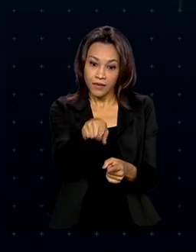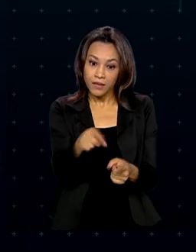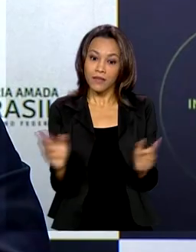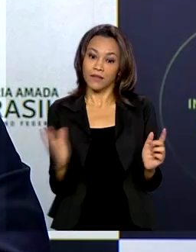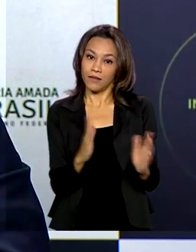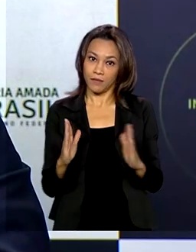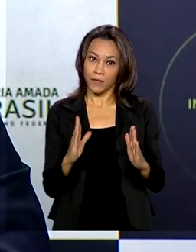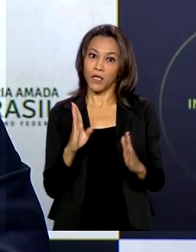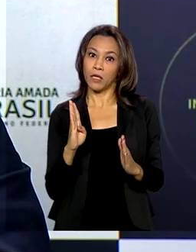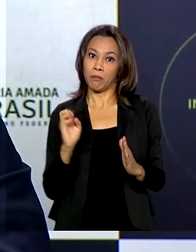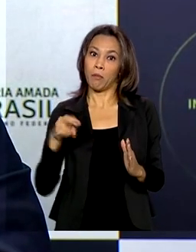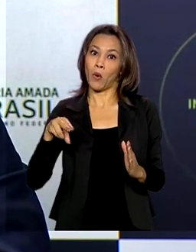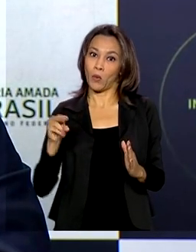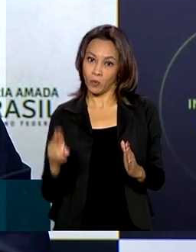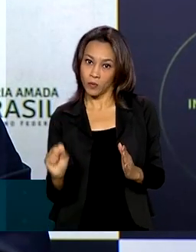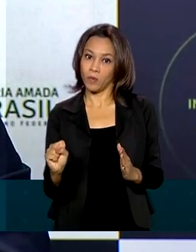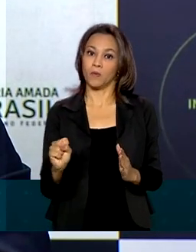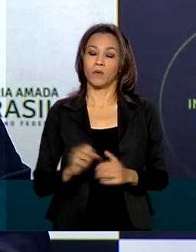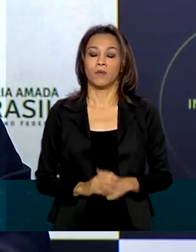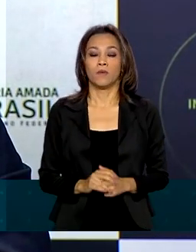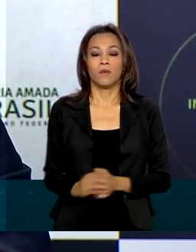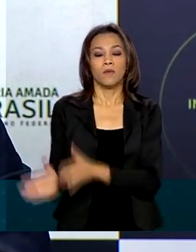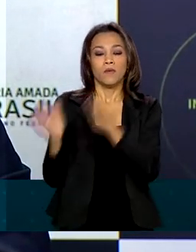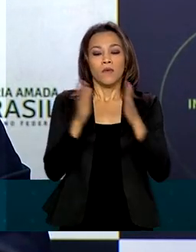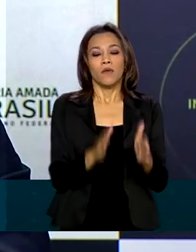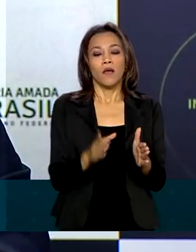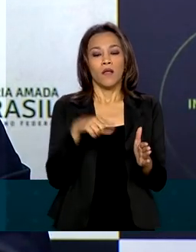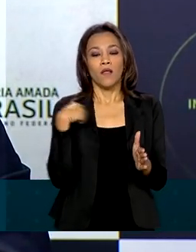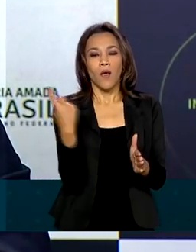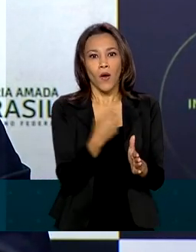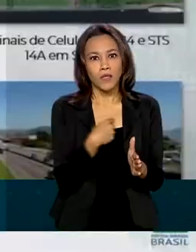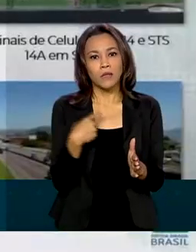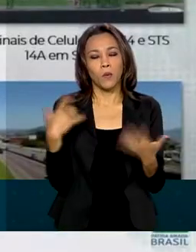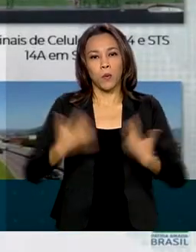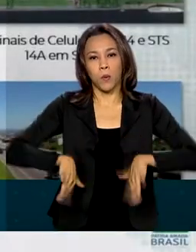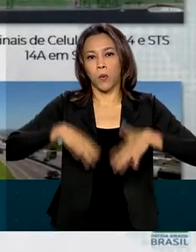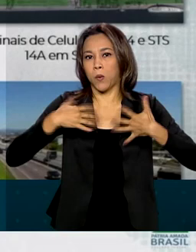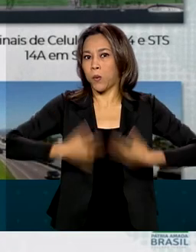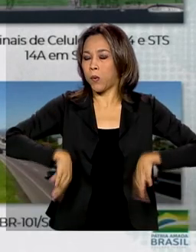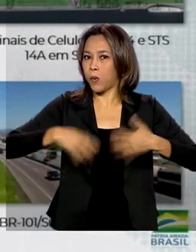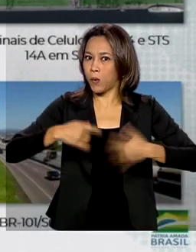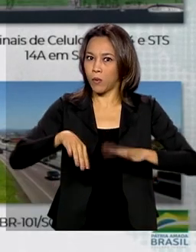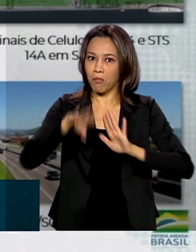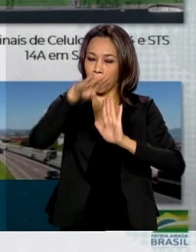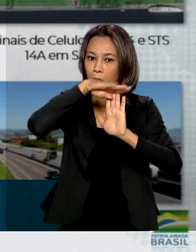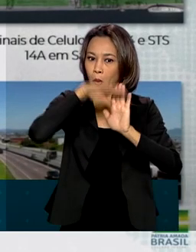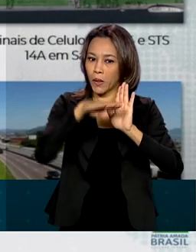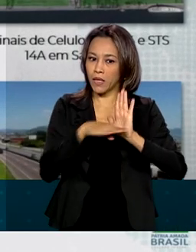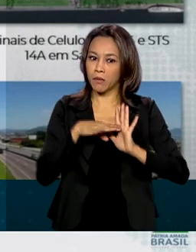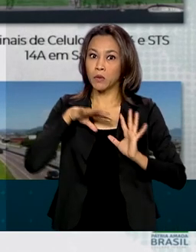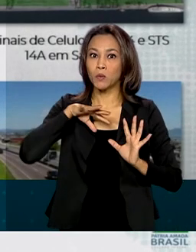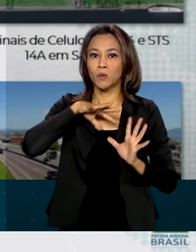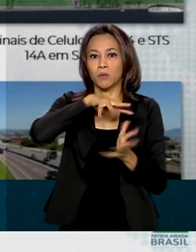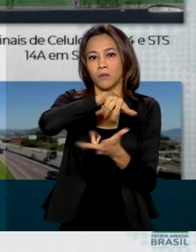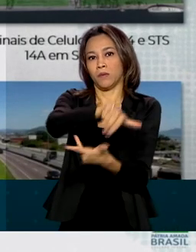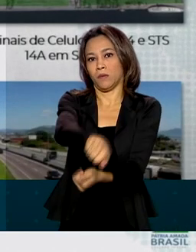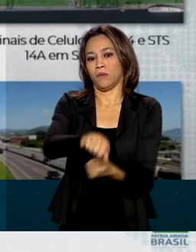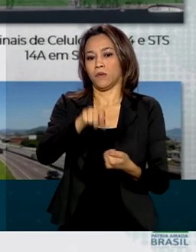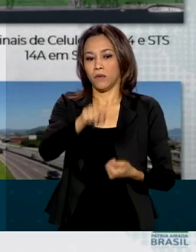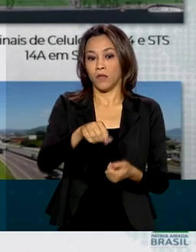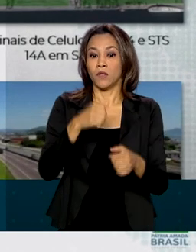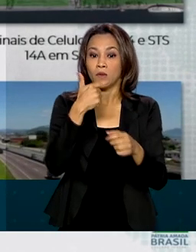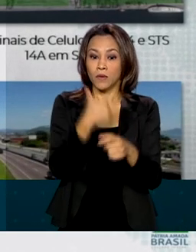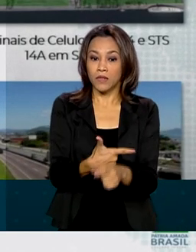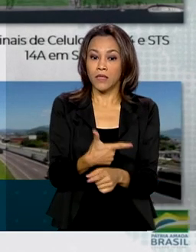bônus. Continuamos levando a termo o maior programa de concessões de infraestrutura do mundo. Então, são 264